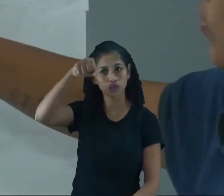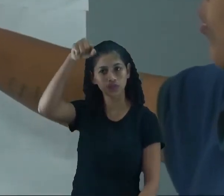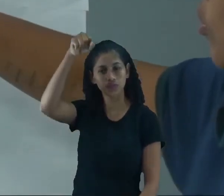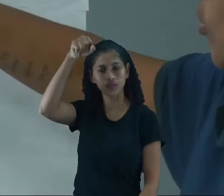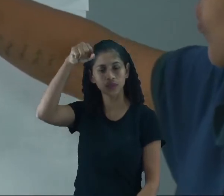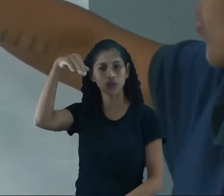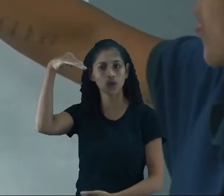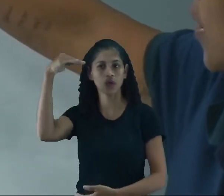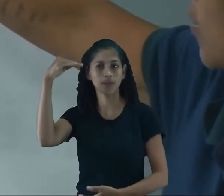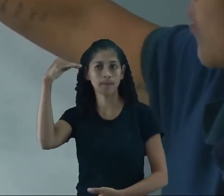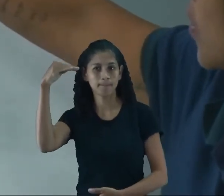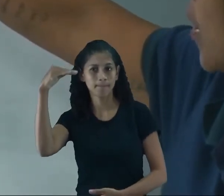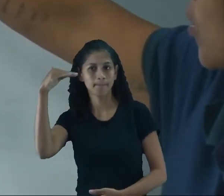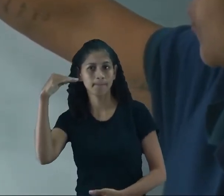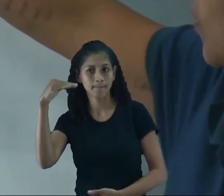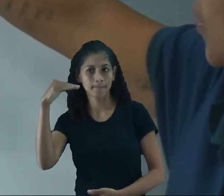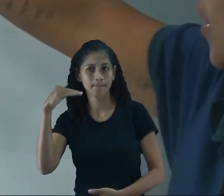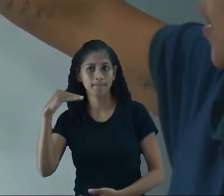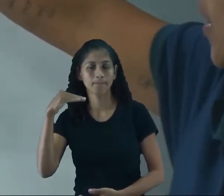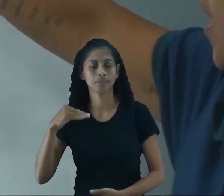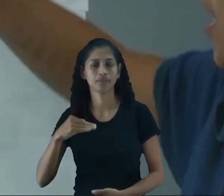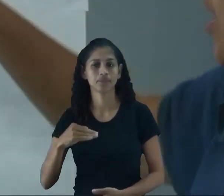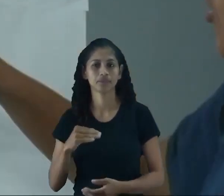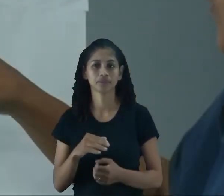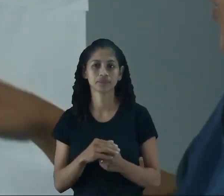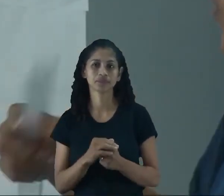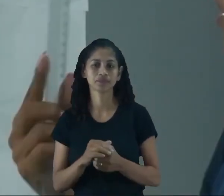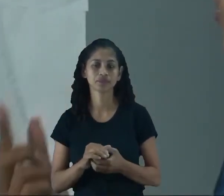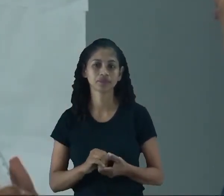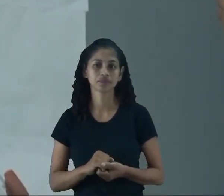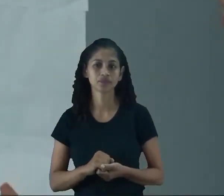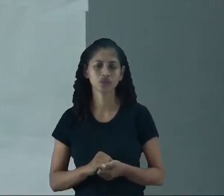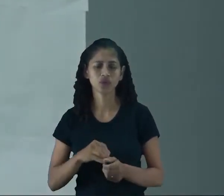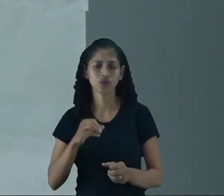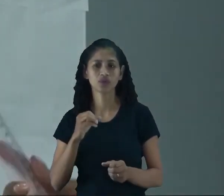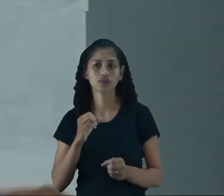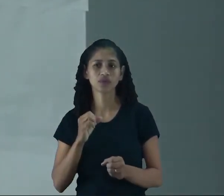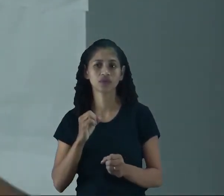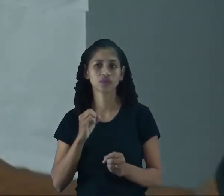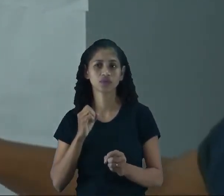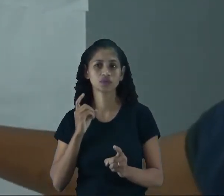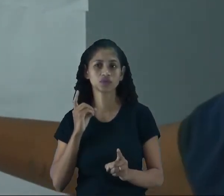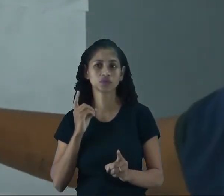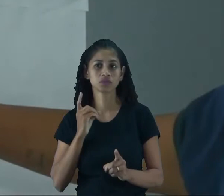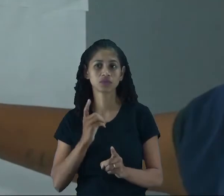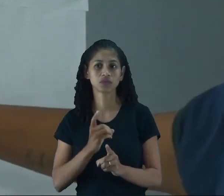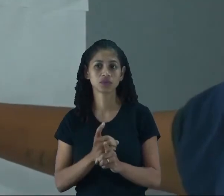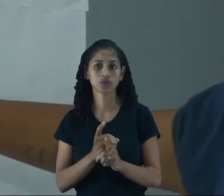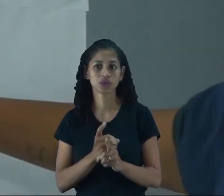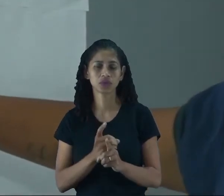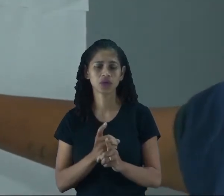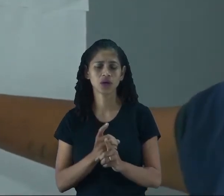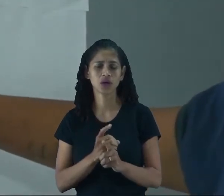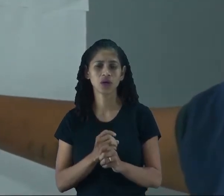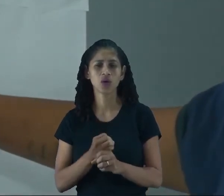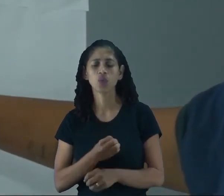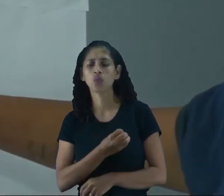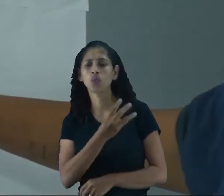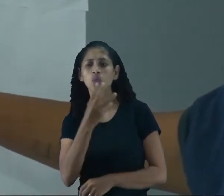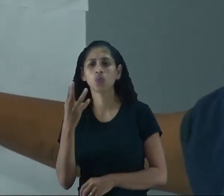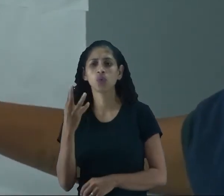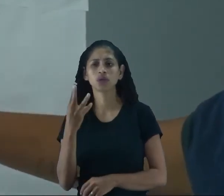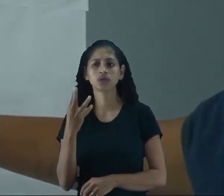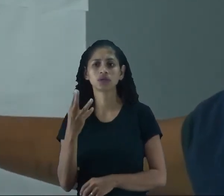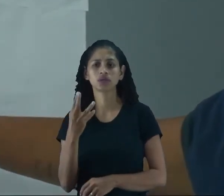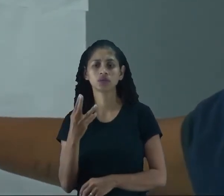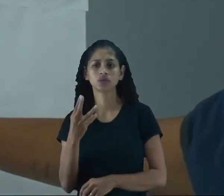partindo do zero, certo? E aí nós vamos descobrir quanto que mede o alfinete,